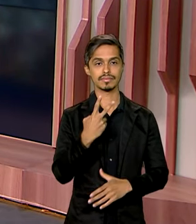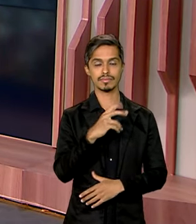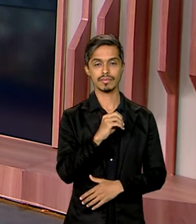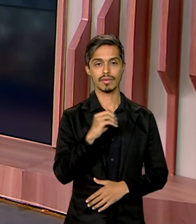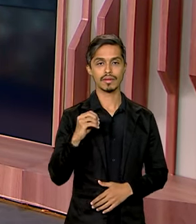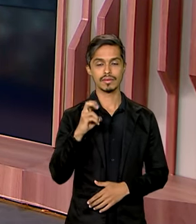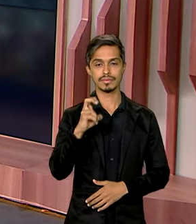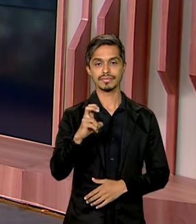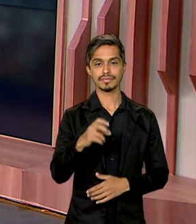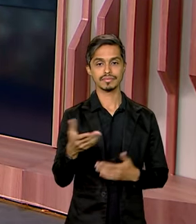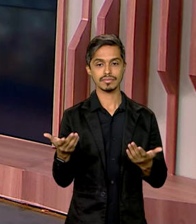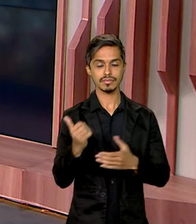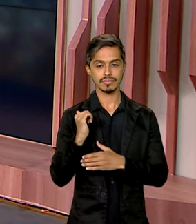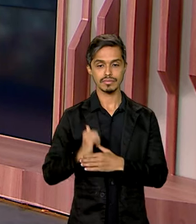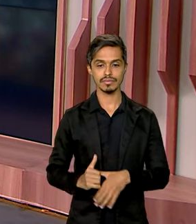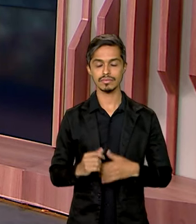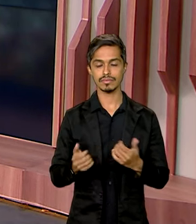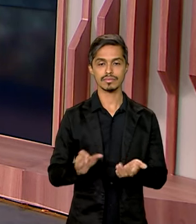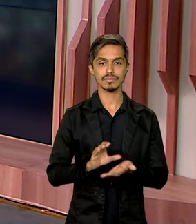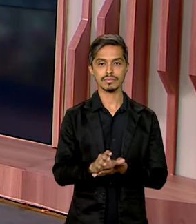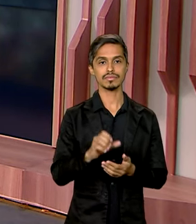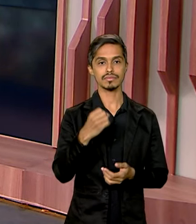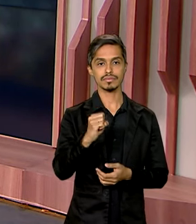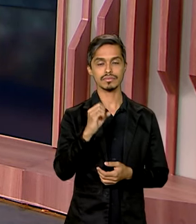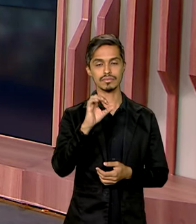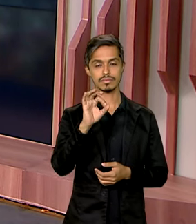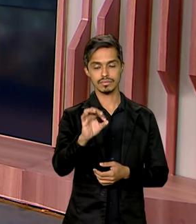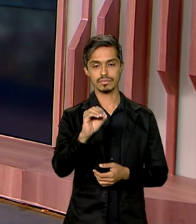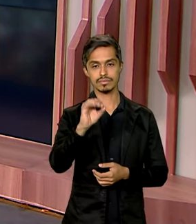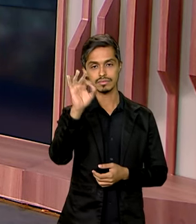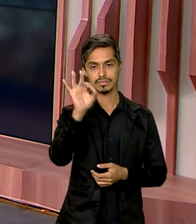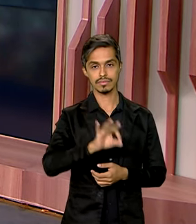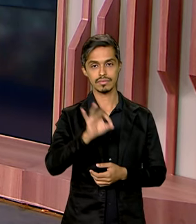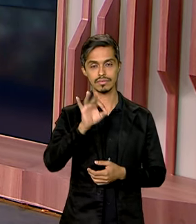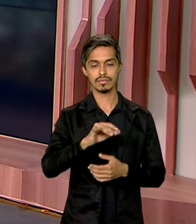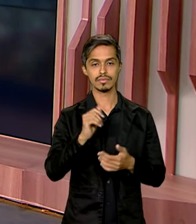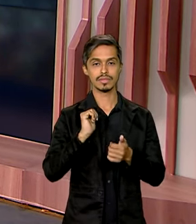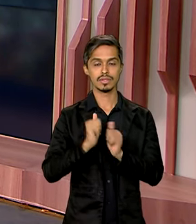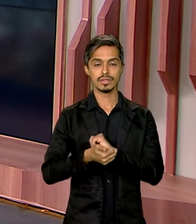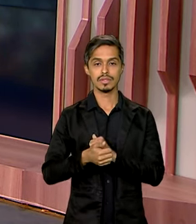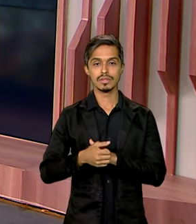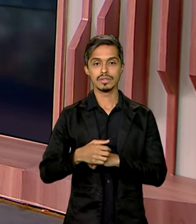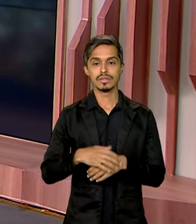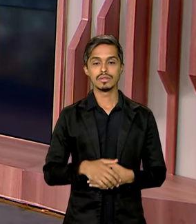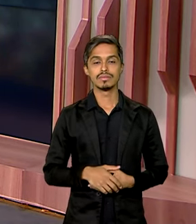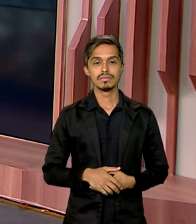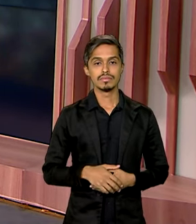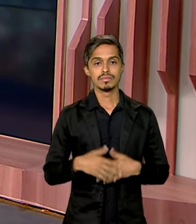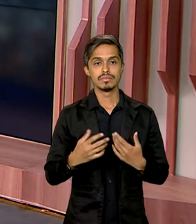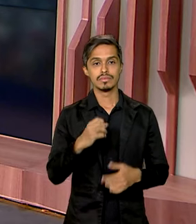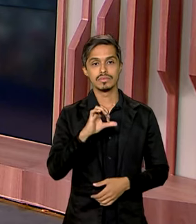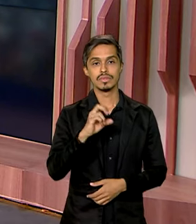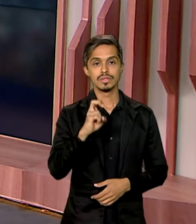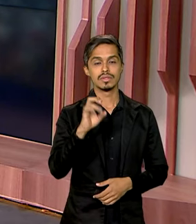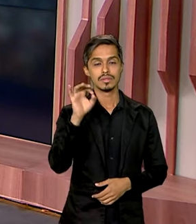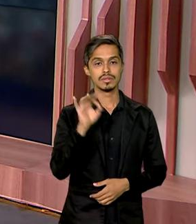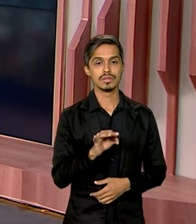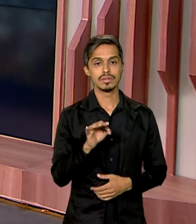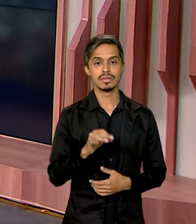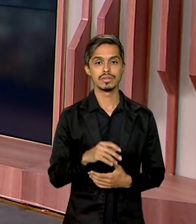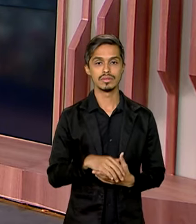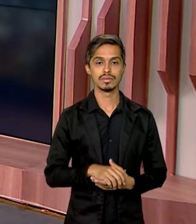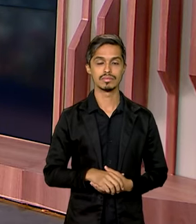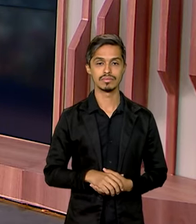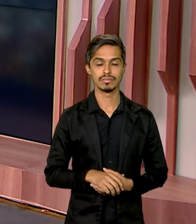o Bolsa Atleta hoje auxilia cerca de 80% dos atletas olímpicos brasileiros e 95% dos